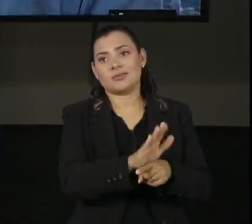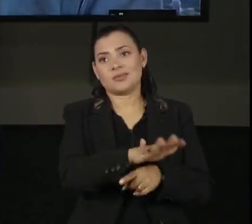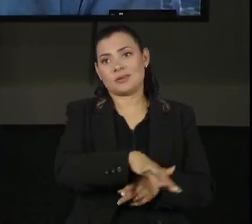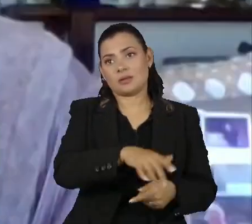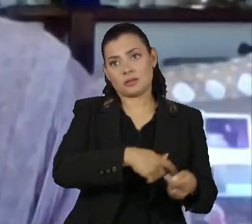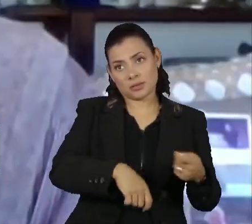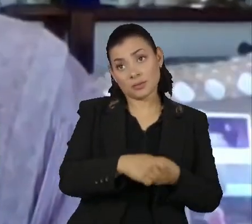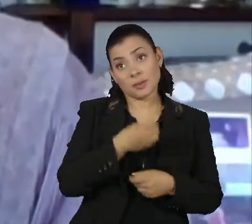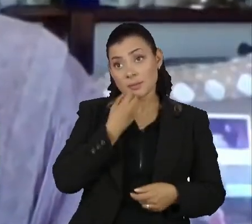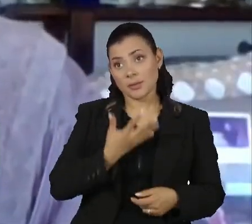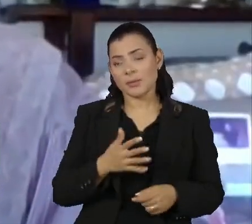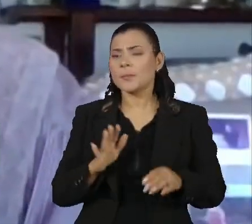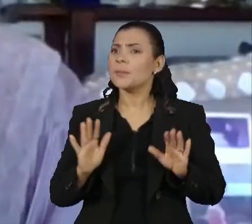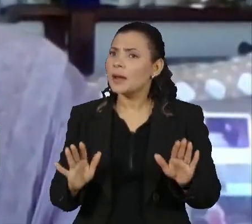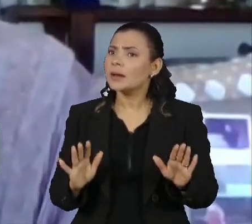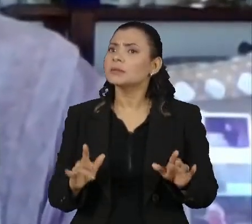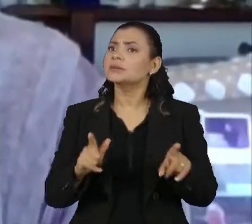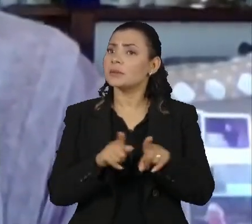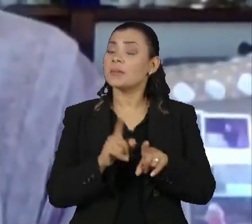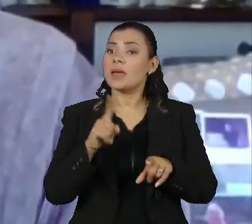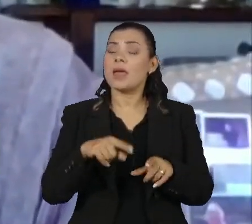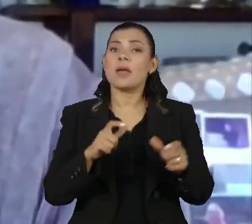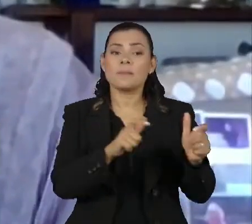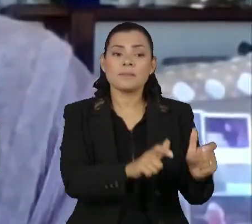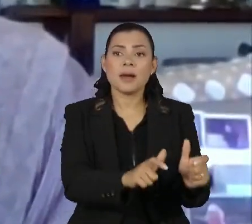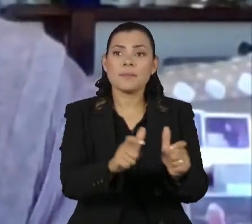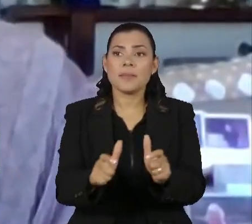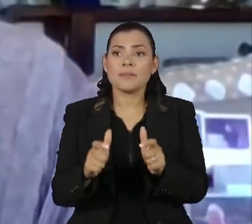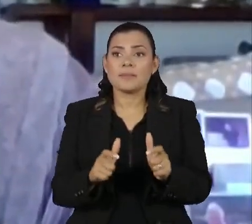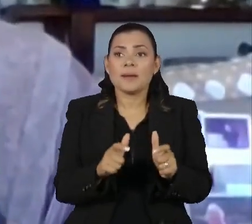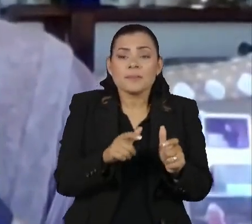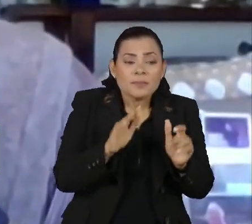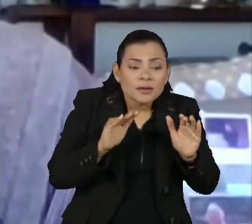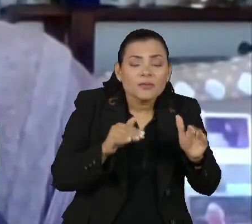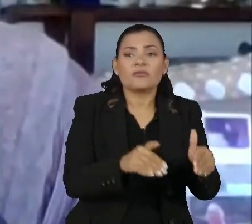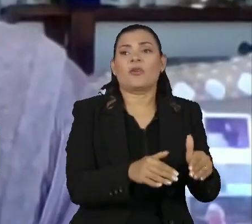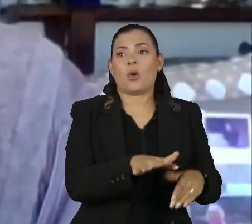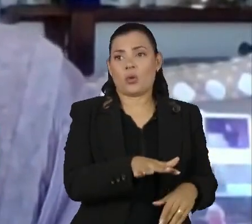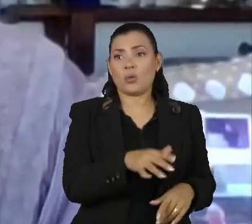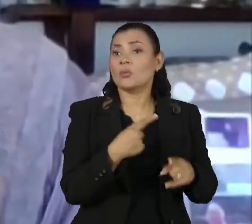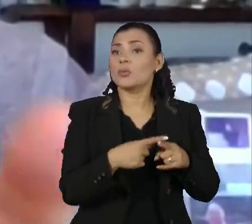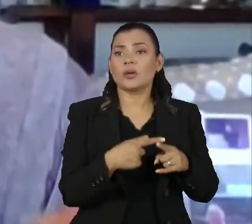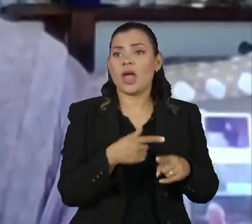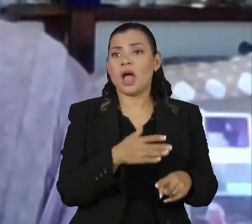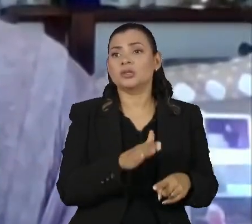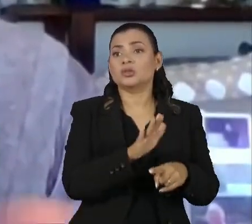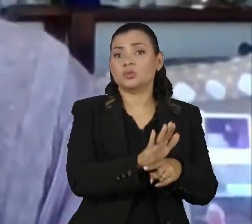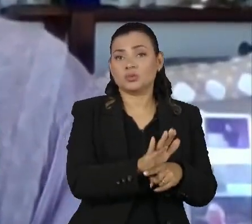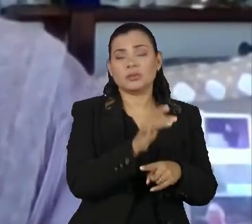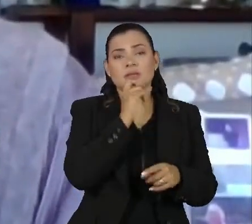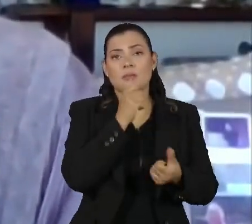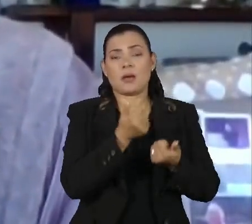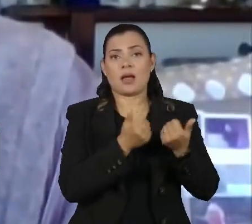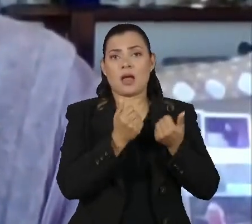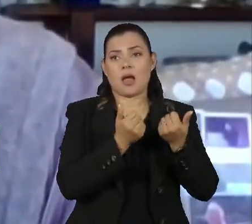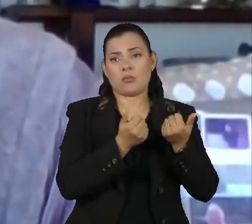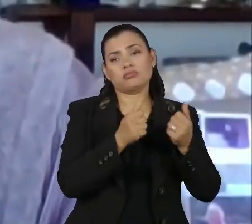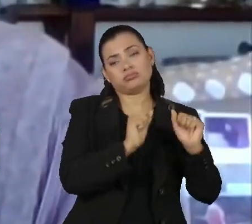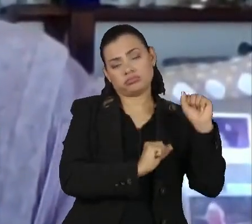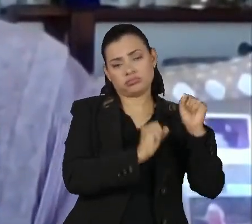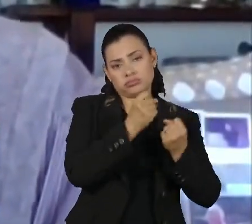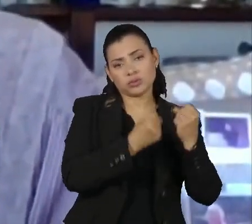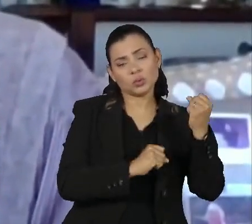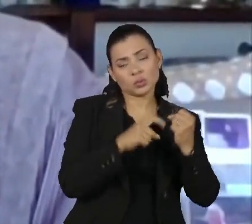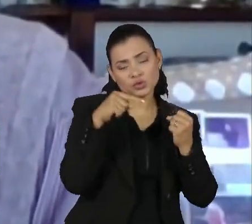economia. É uma medida muito localizada, não é? Porque atinge a cadeia automotiva como um todo.